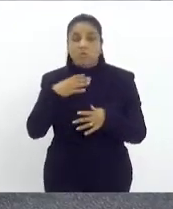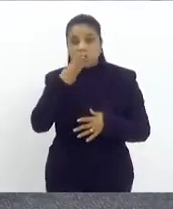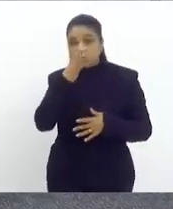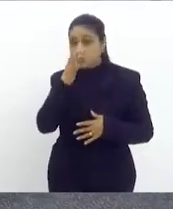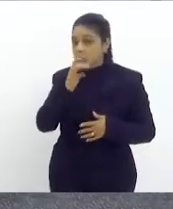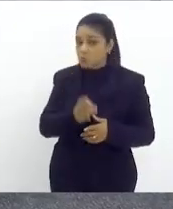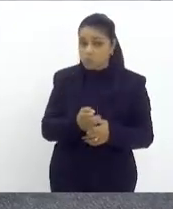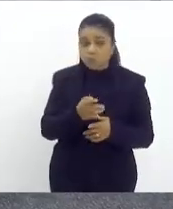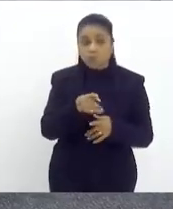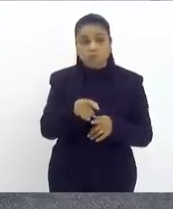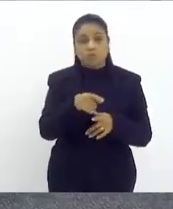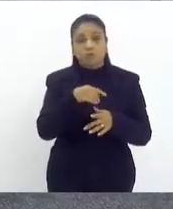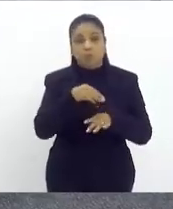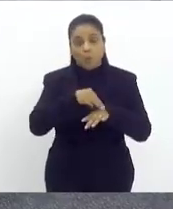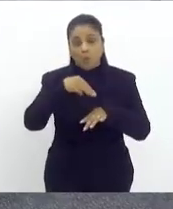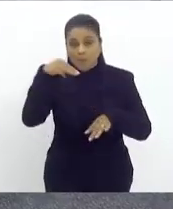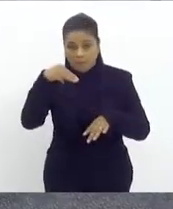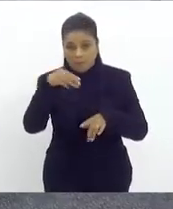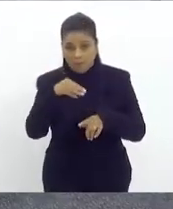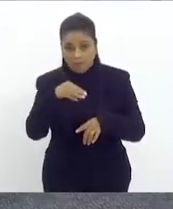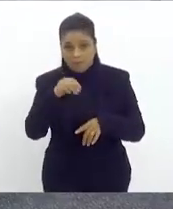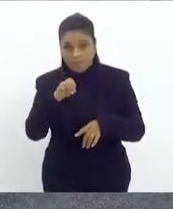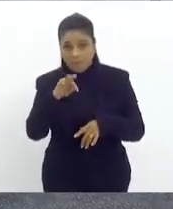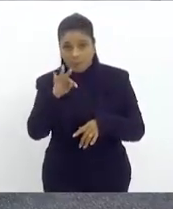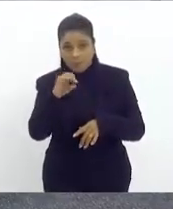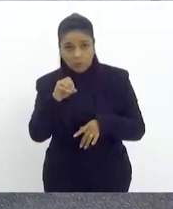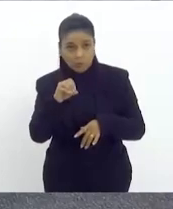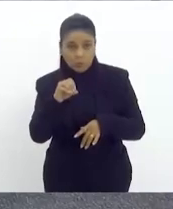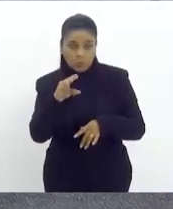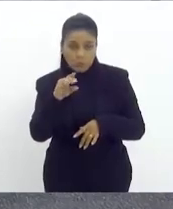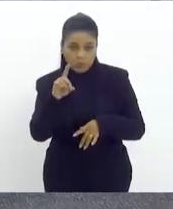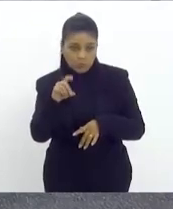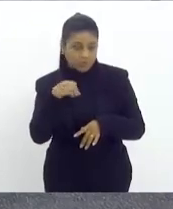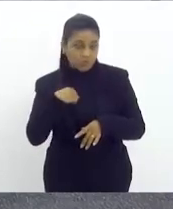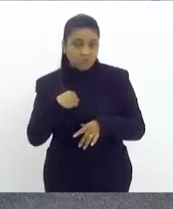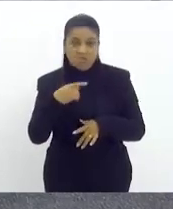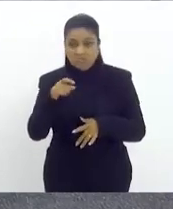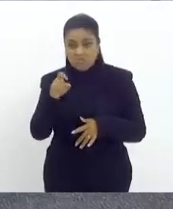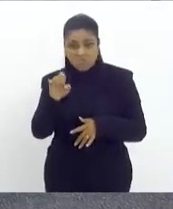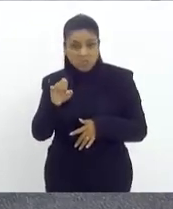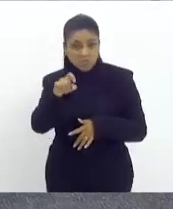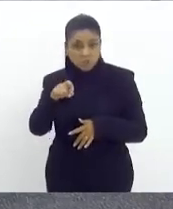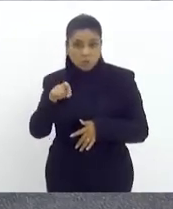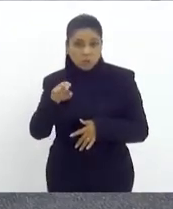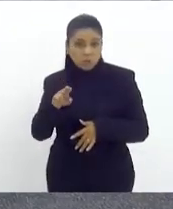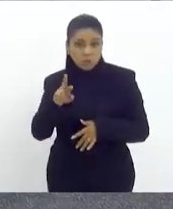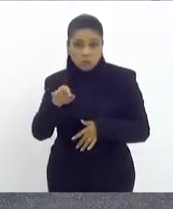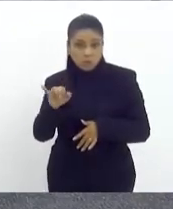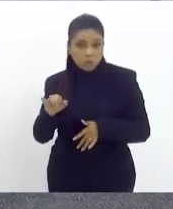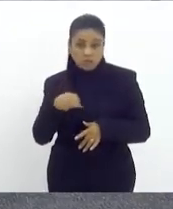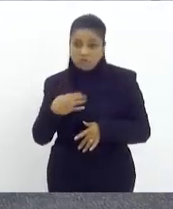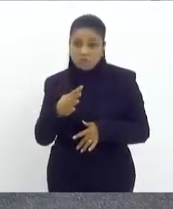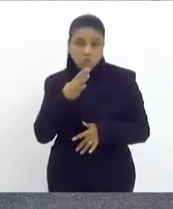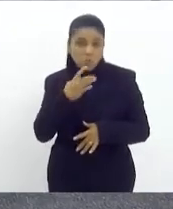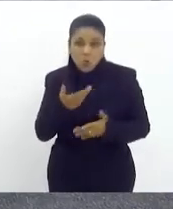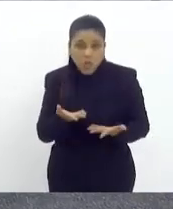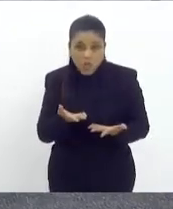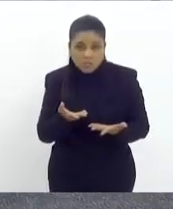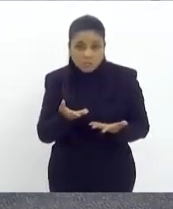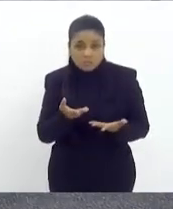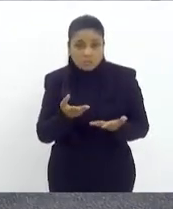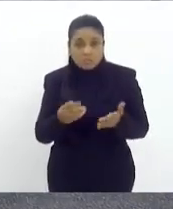de um método estiúri, pouca gente conhece, sem respaldo científico, que foi imposto, entendo eu, de forma